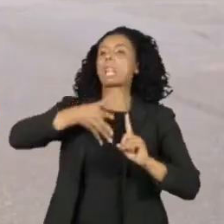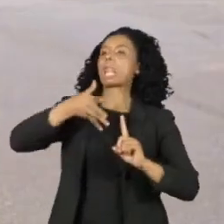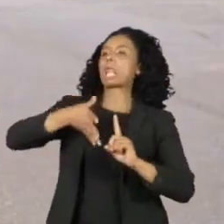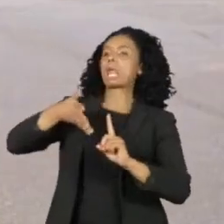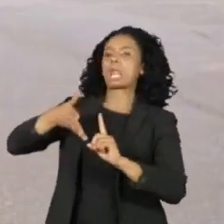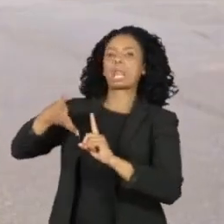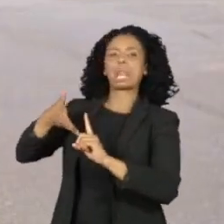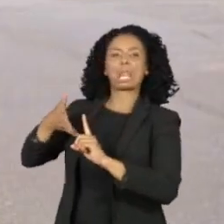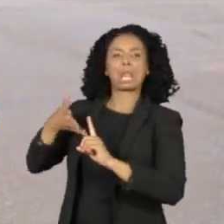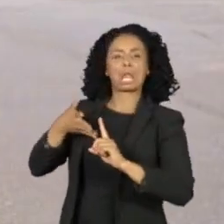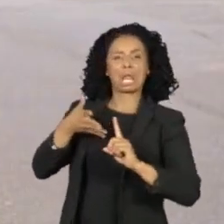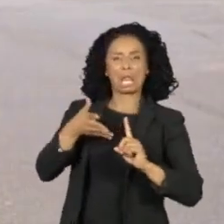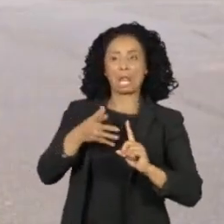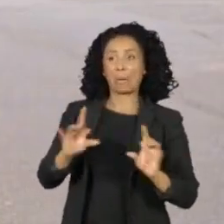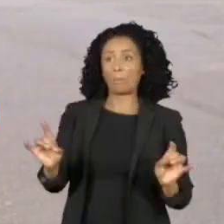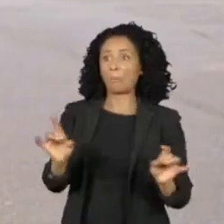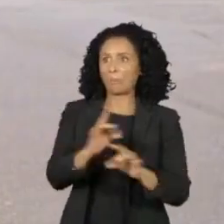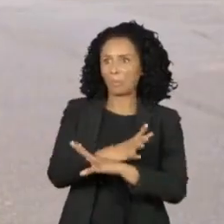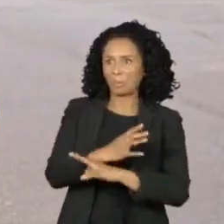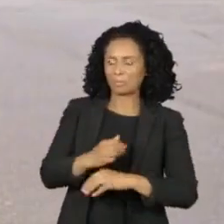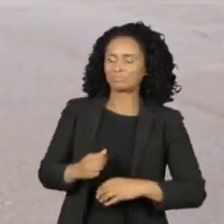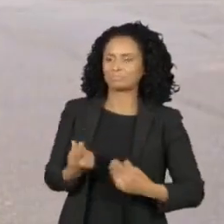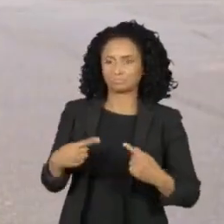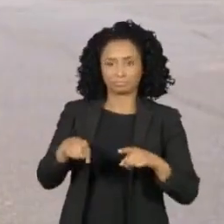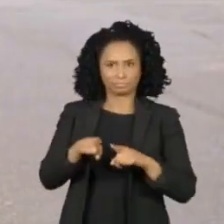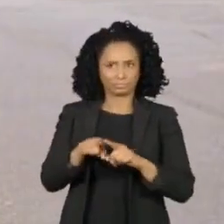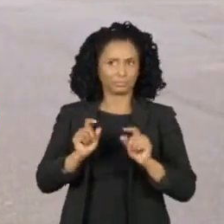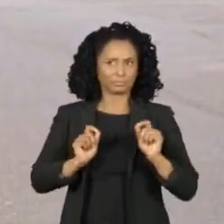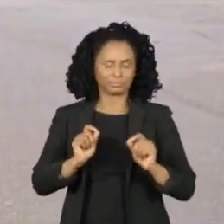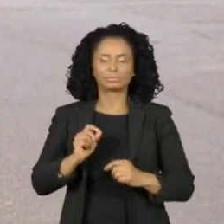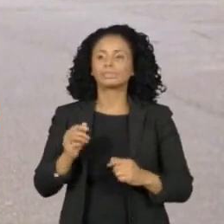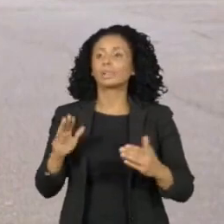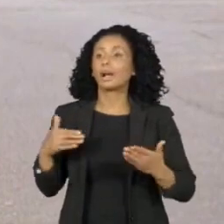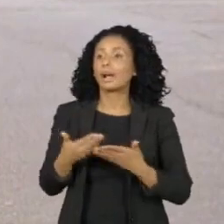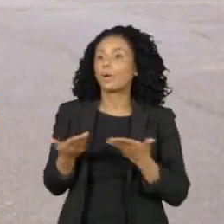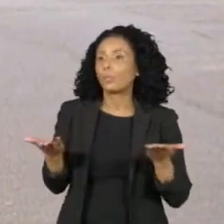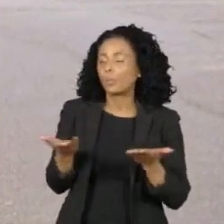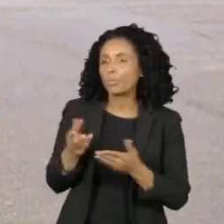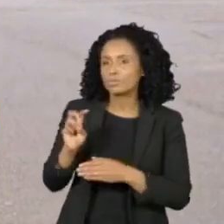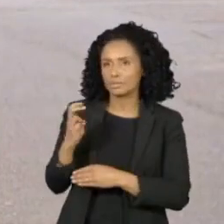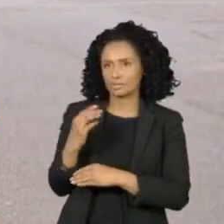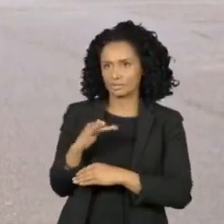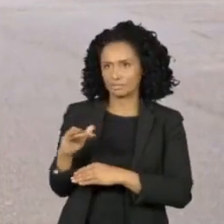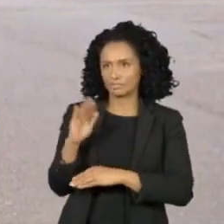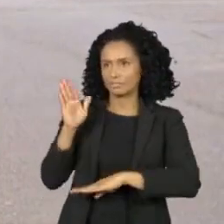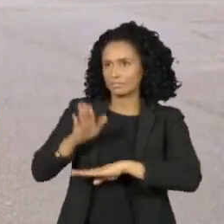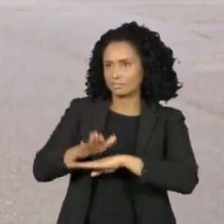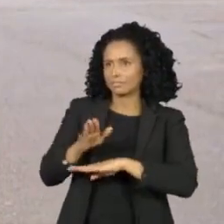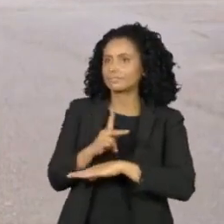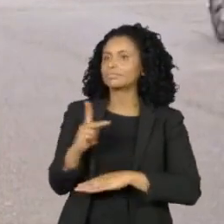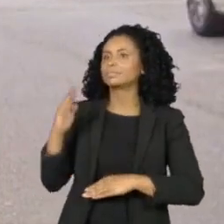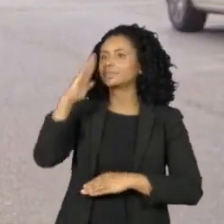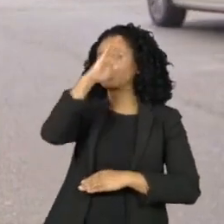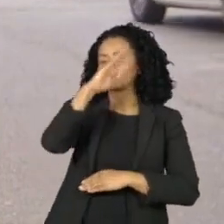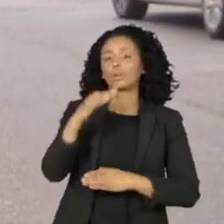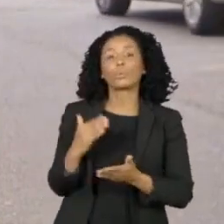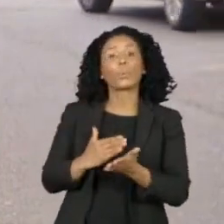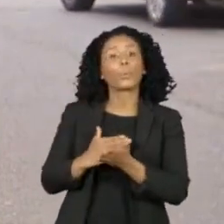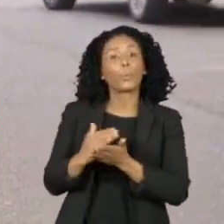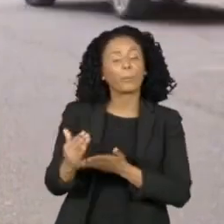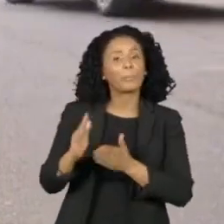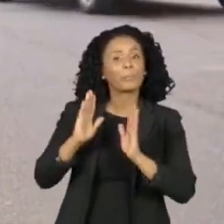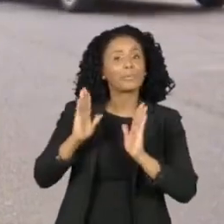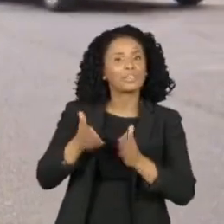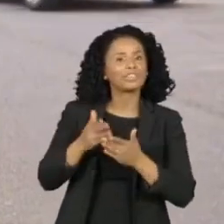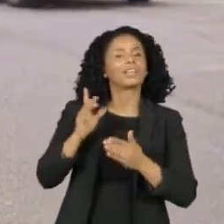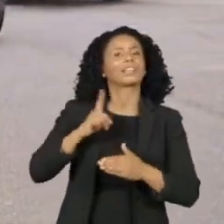após o término do desfile. E olha, partir de hoje, às cinco e meia da tarde, o presidente Jair Bolsonaro já começa a receber os